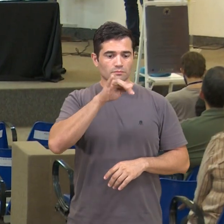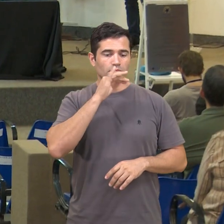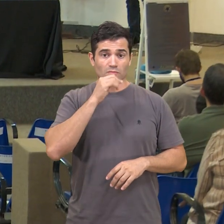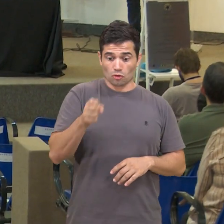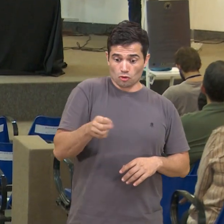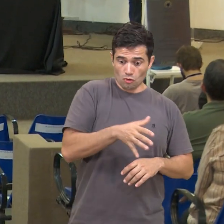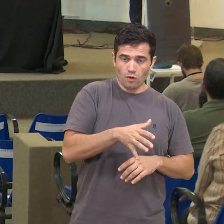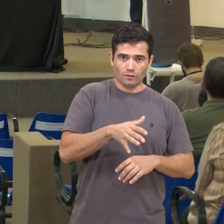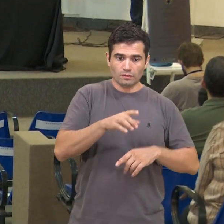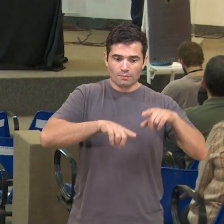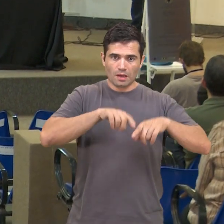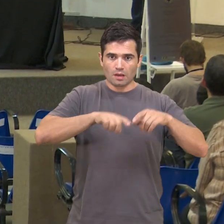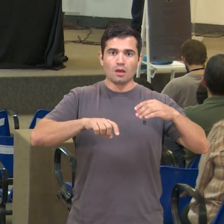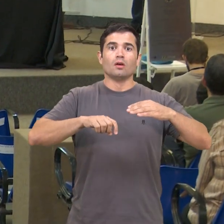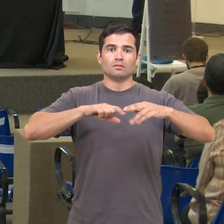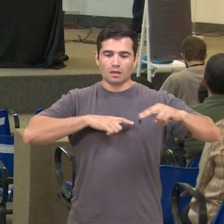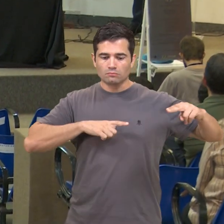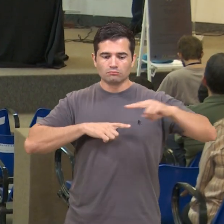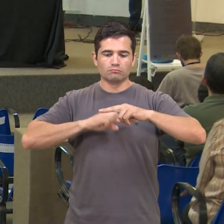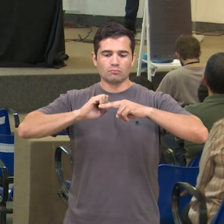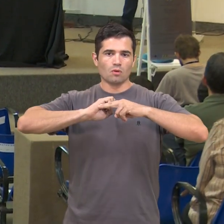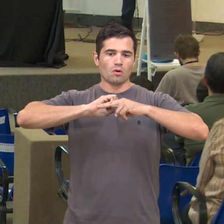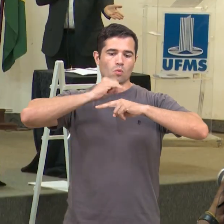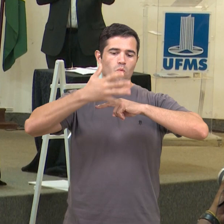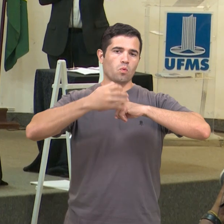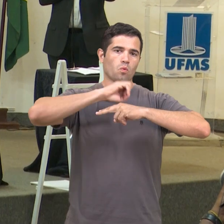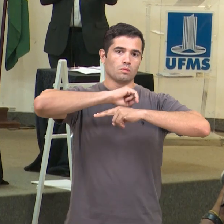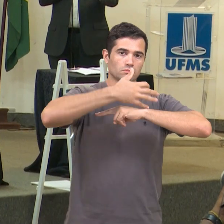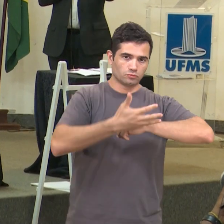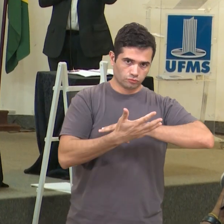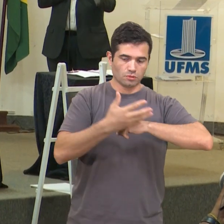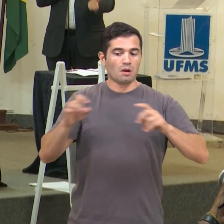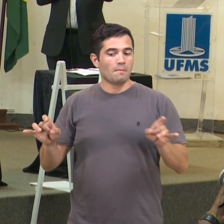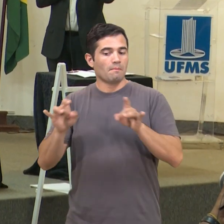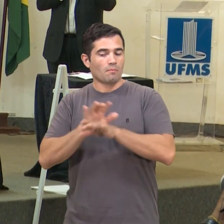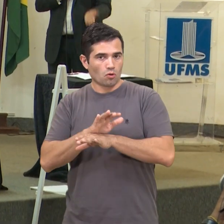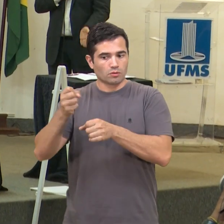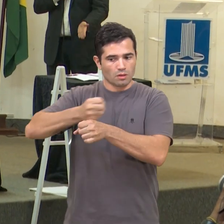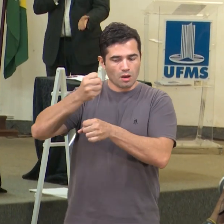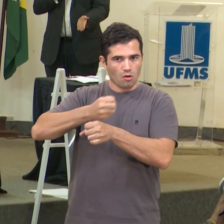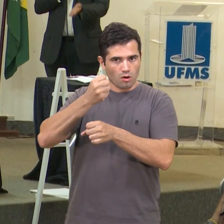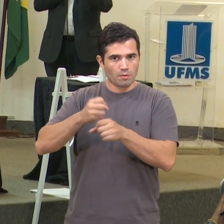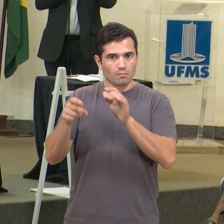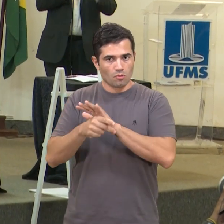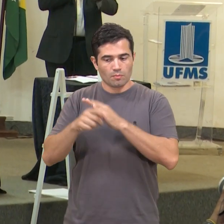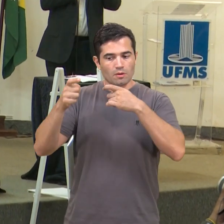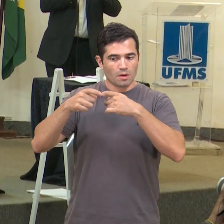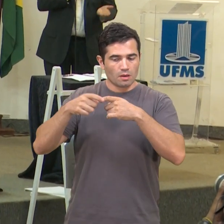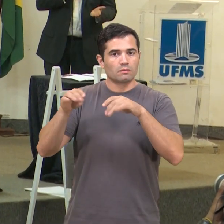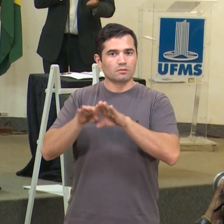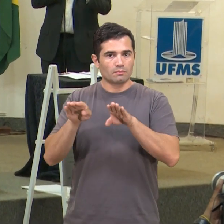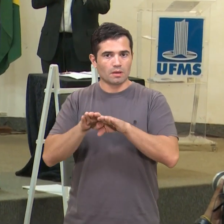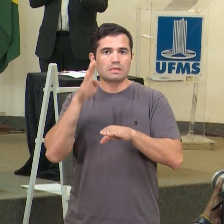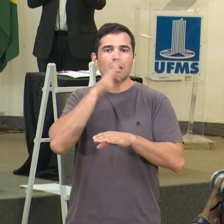instalação de um moderno aparelho de tomografia, conclusão da obra da clínica médica e atualização do aparelho de